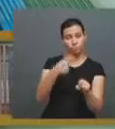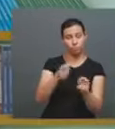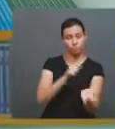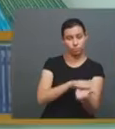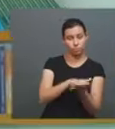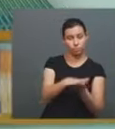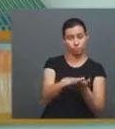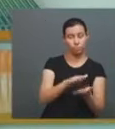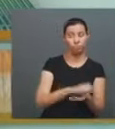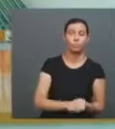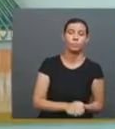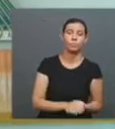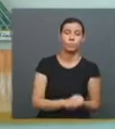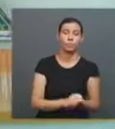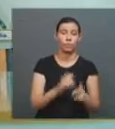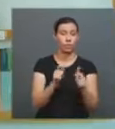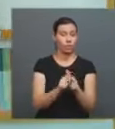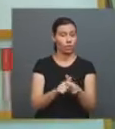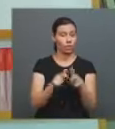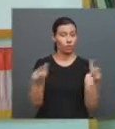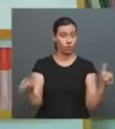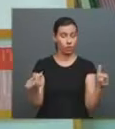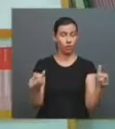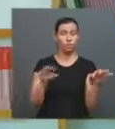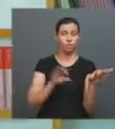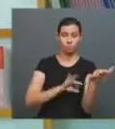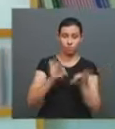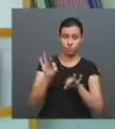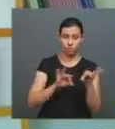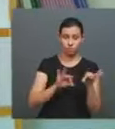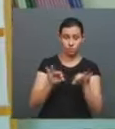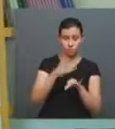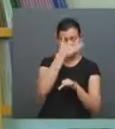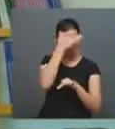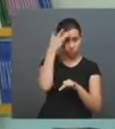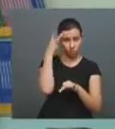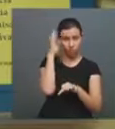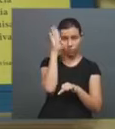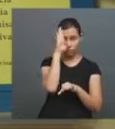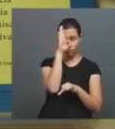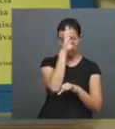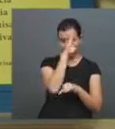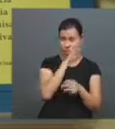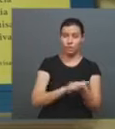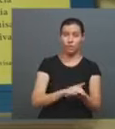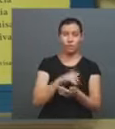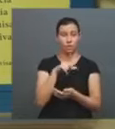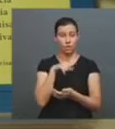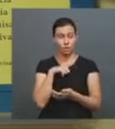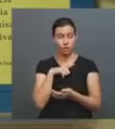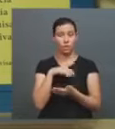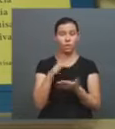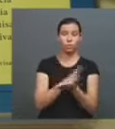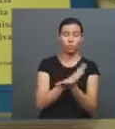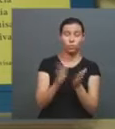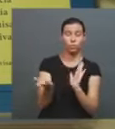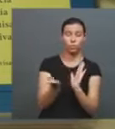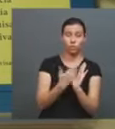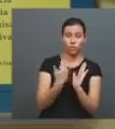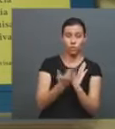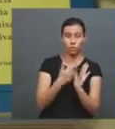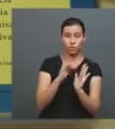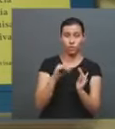são de conteúdos produzidos por acadêmicos, mas também tem algumas obras de ficção e livros com direitos de reprodução